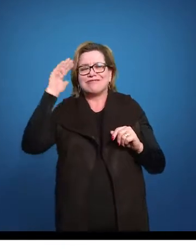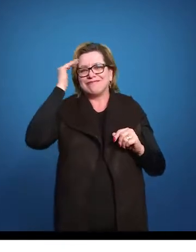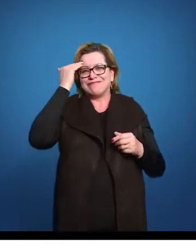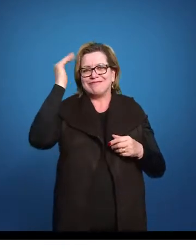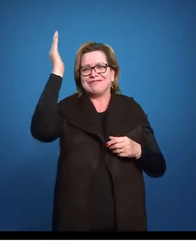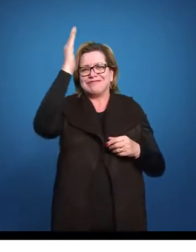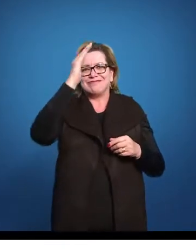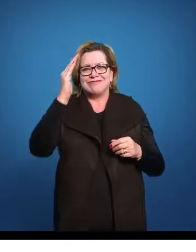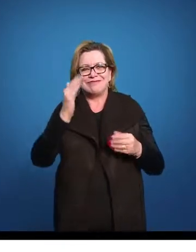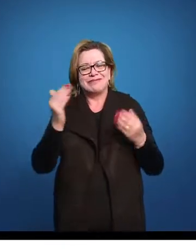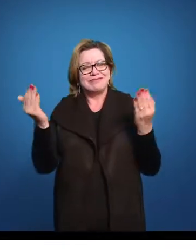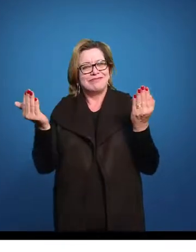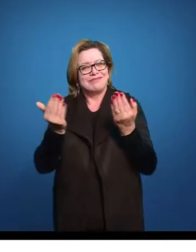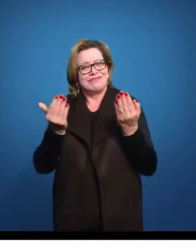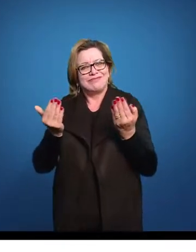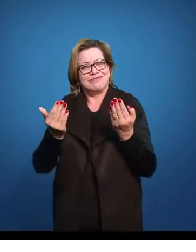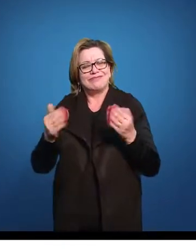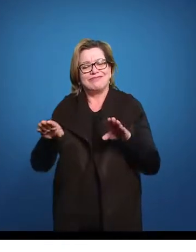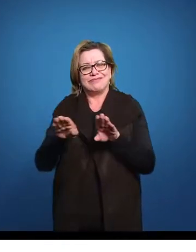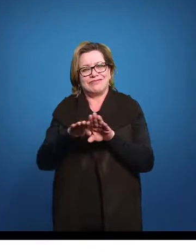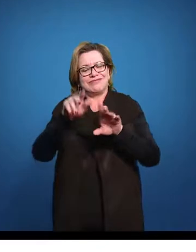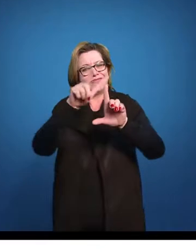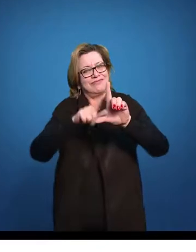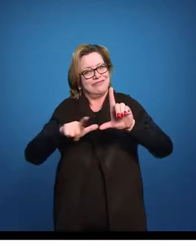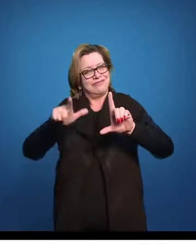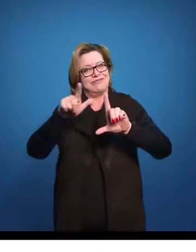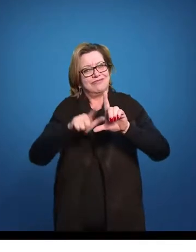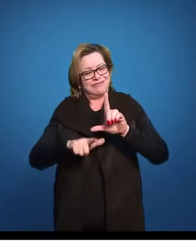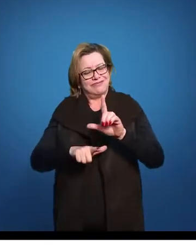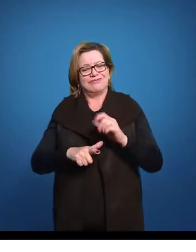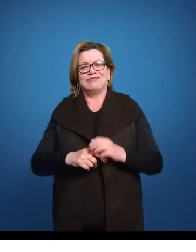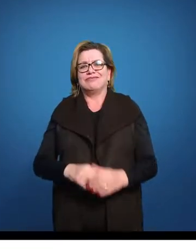nossa literatura ainda hoje, que é bastante vasta.